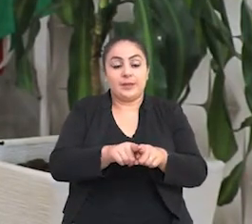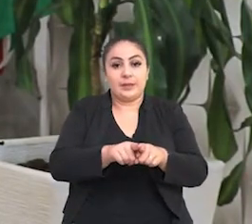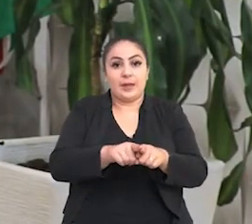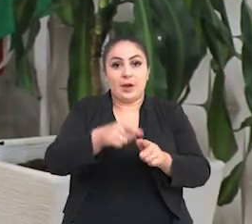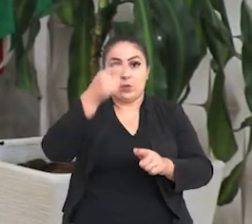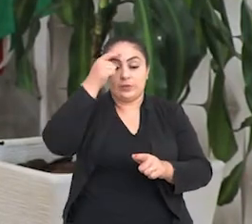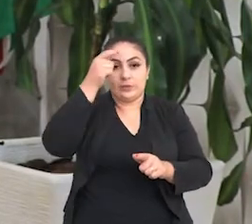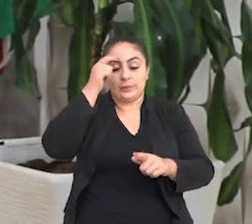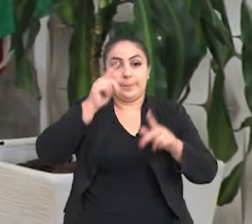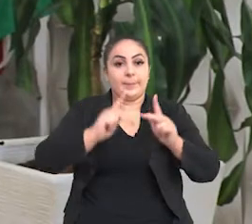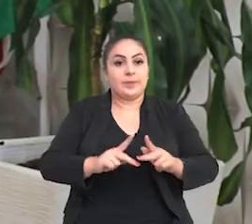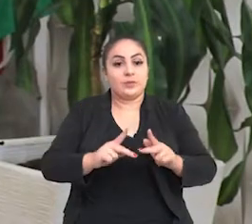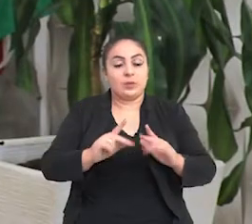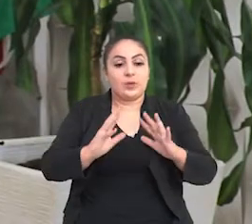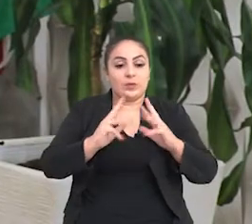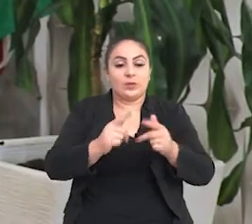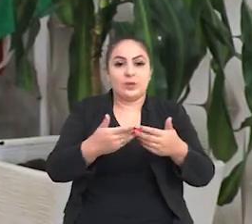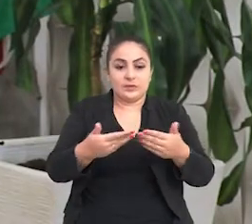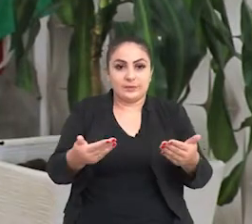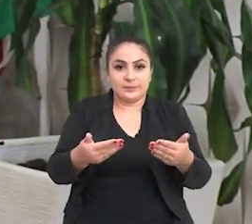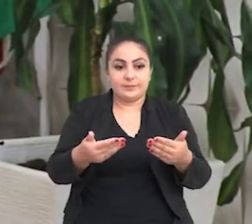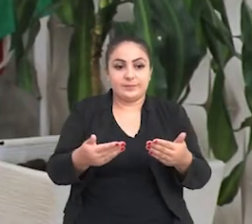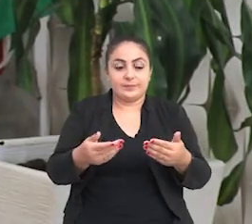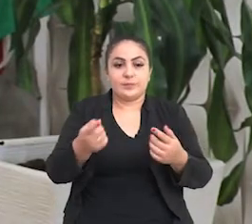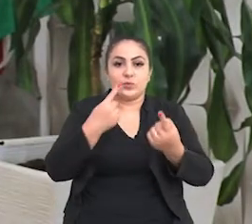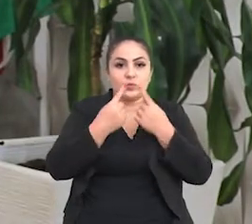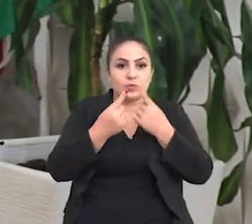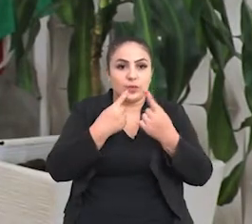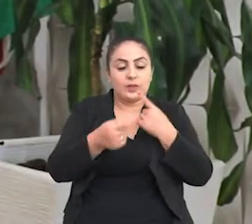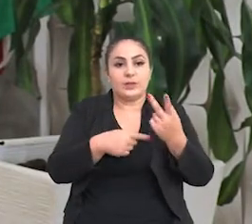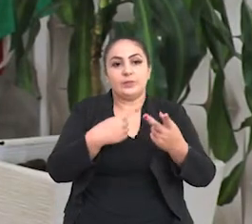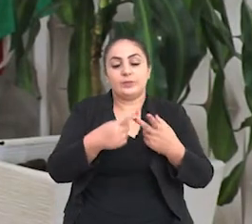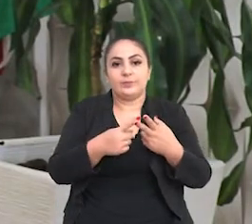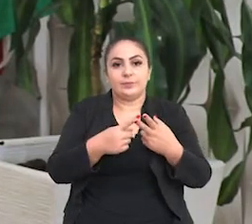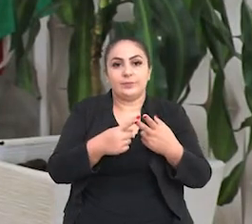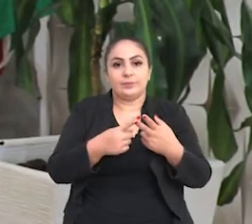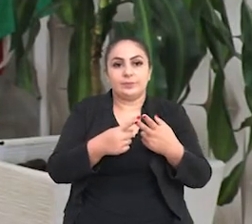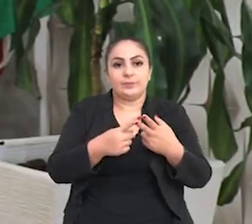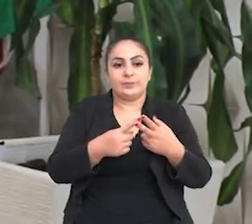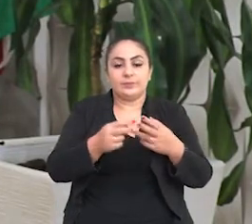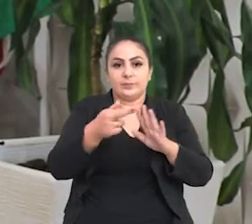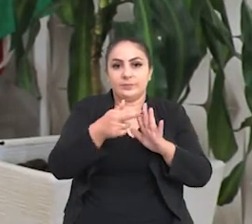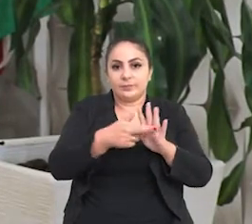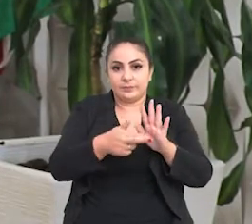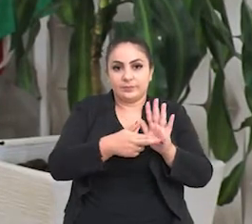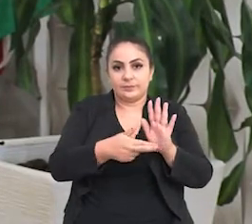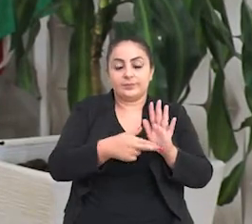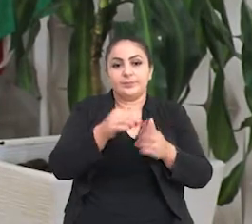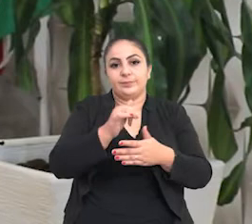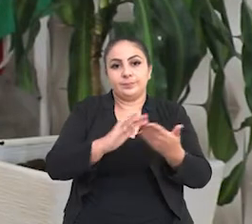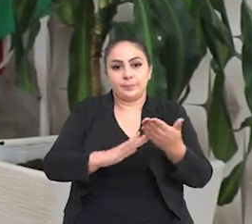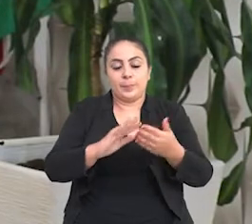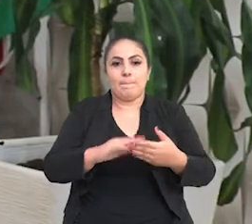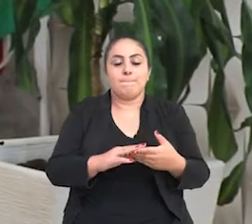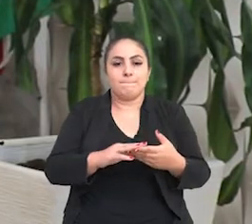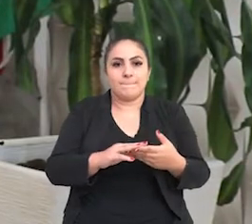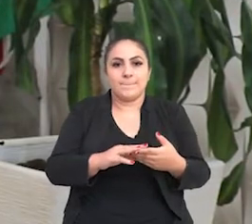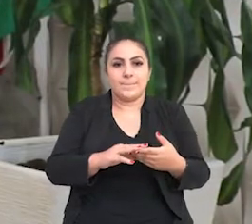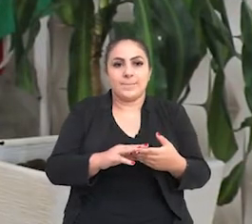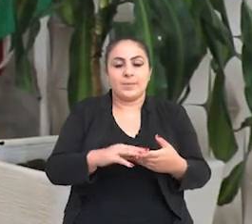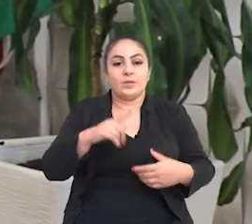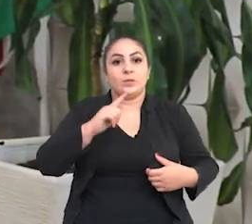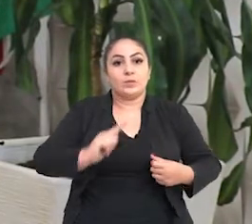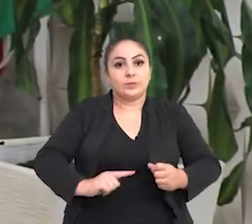e a conscientização das pessoas a partir do diálogo, a partir da restrição das atividades,